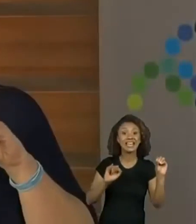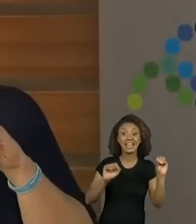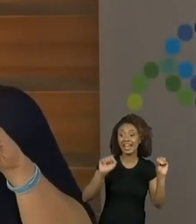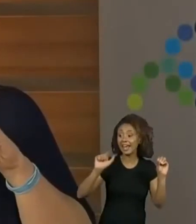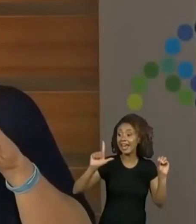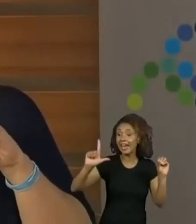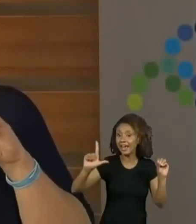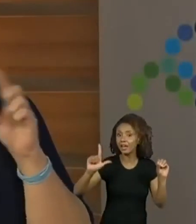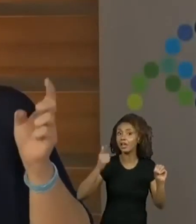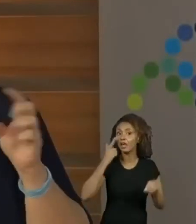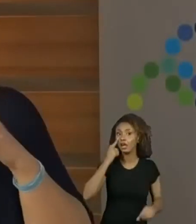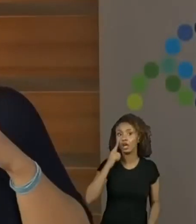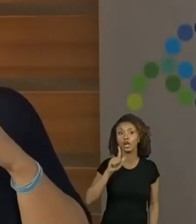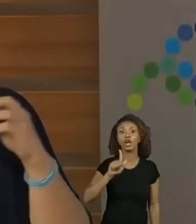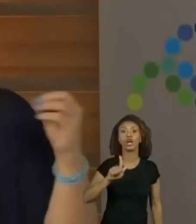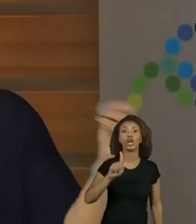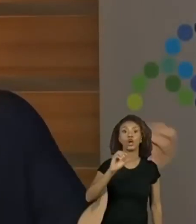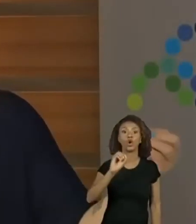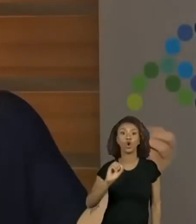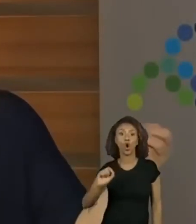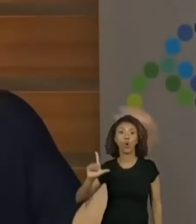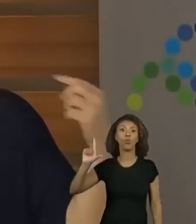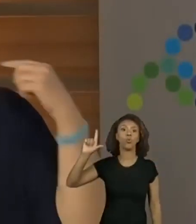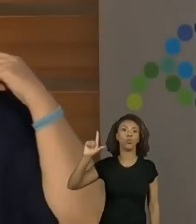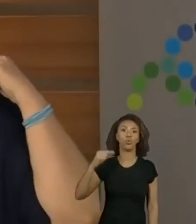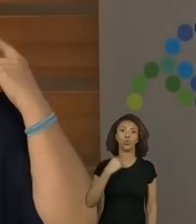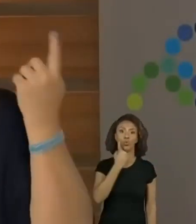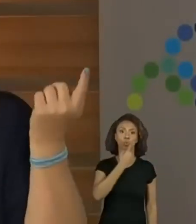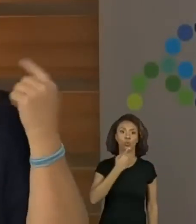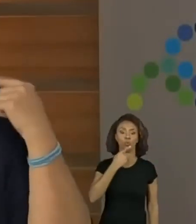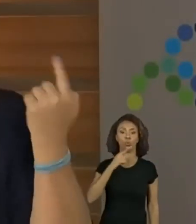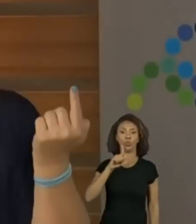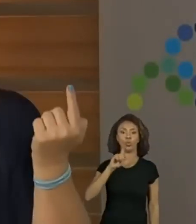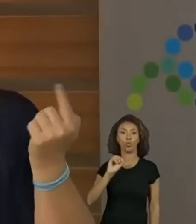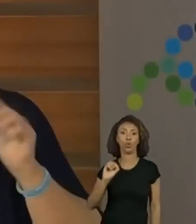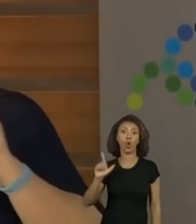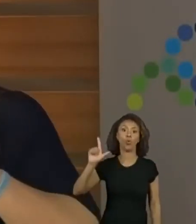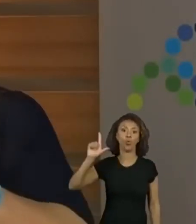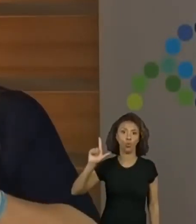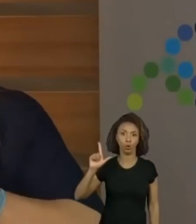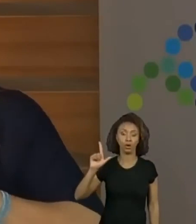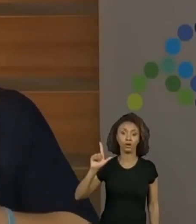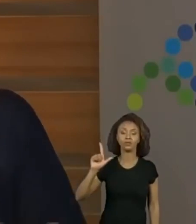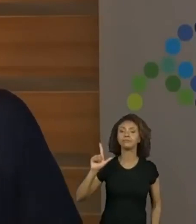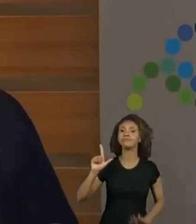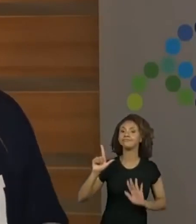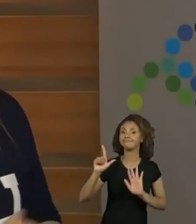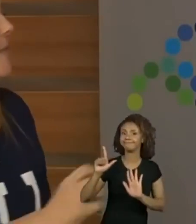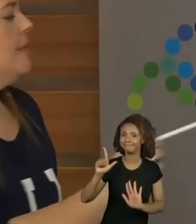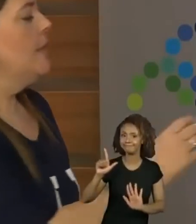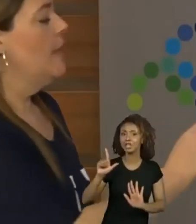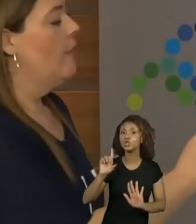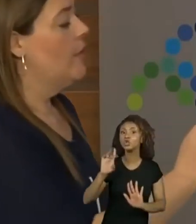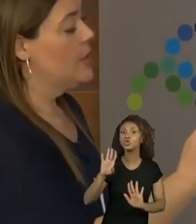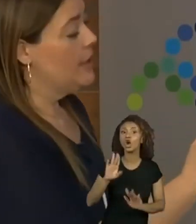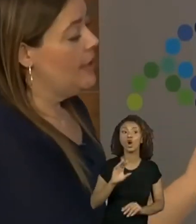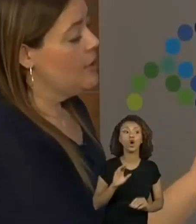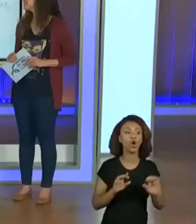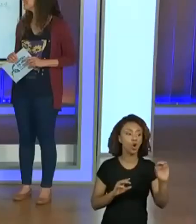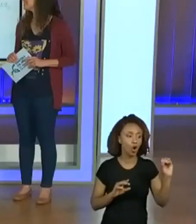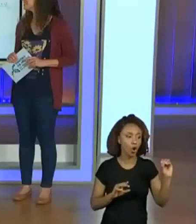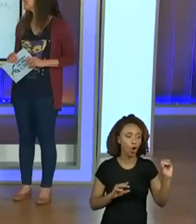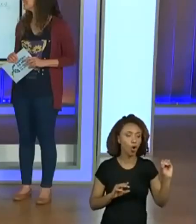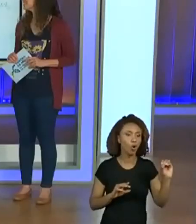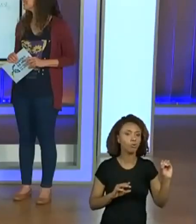do gol com o L. Gol. Até importante para vocês perceberem. Mas o gol foi só uma referência. Vamos